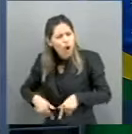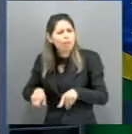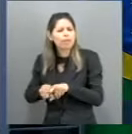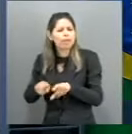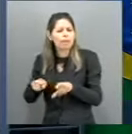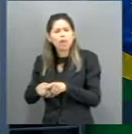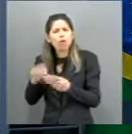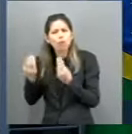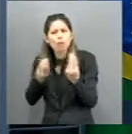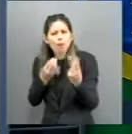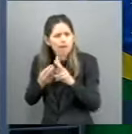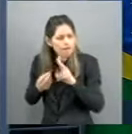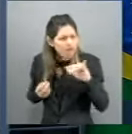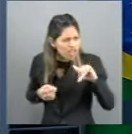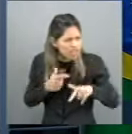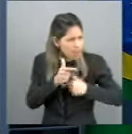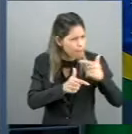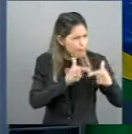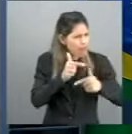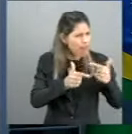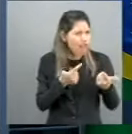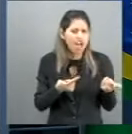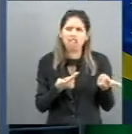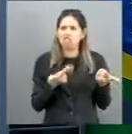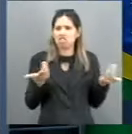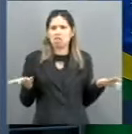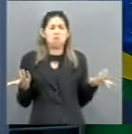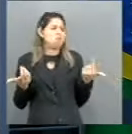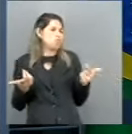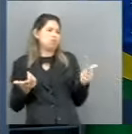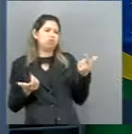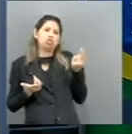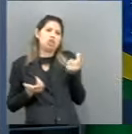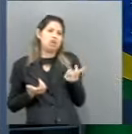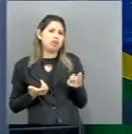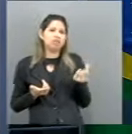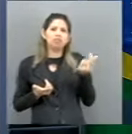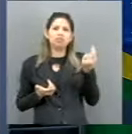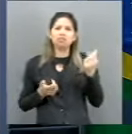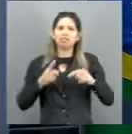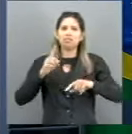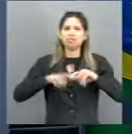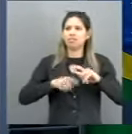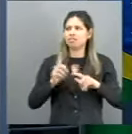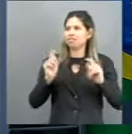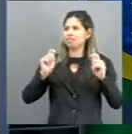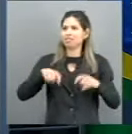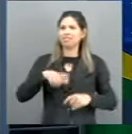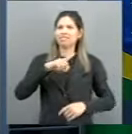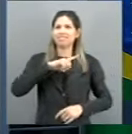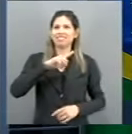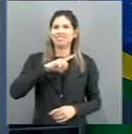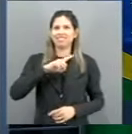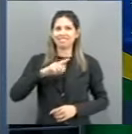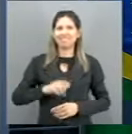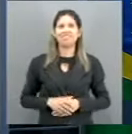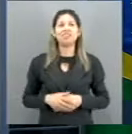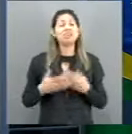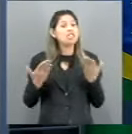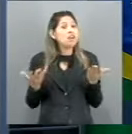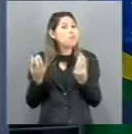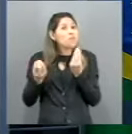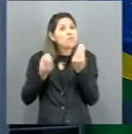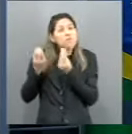trabalhar. Se não ia trabalhar, não recebia o salário. Aí eles tinham que, no fim do mês, pagar o armazém. Onde ele comprava a